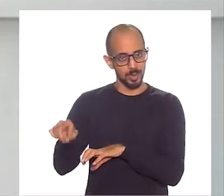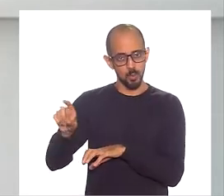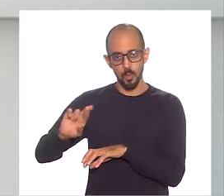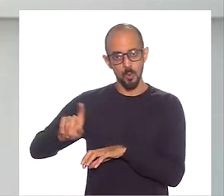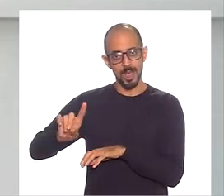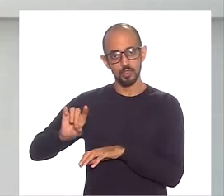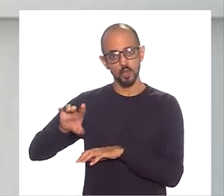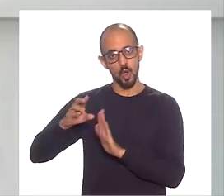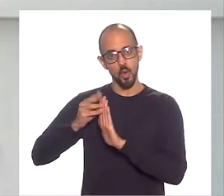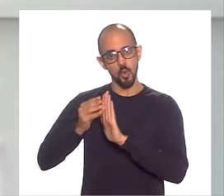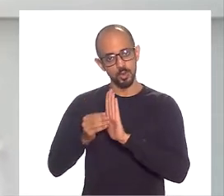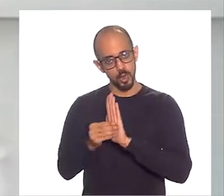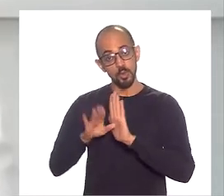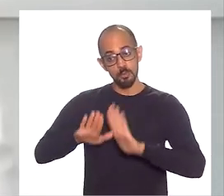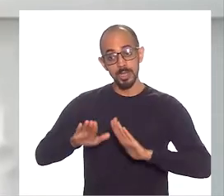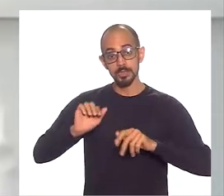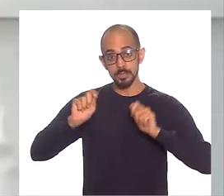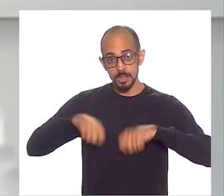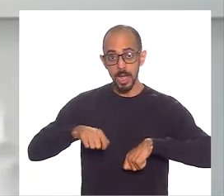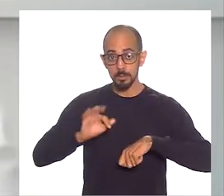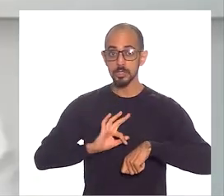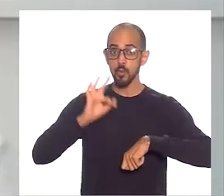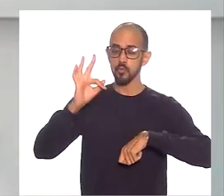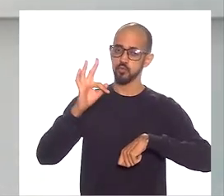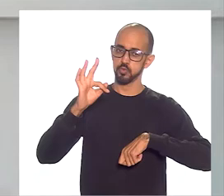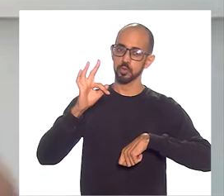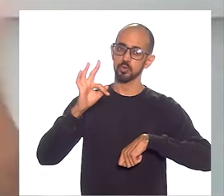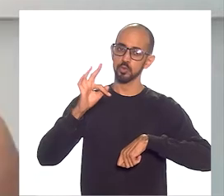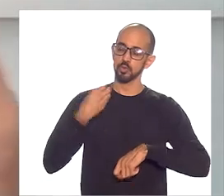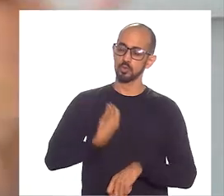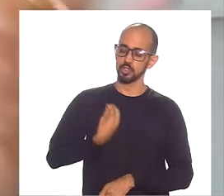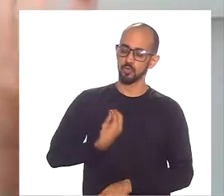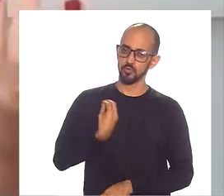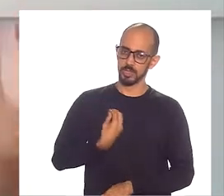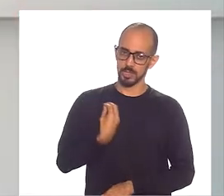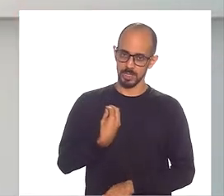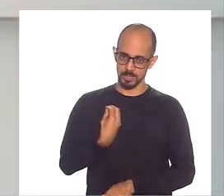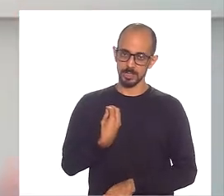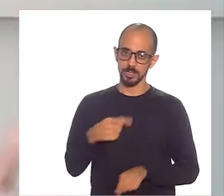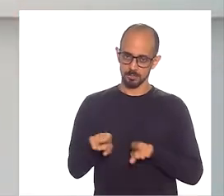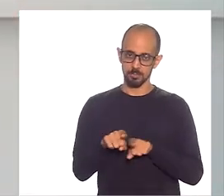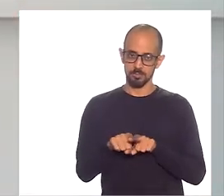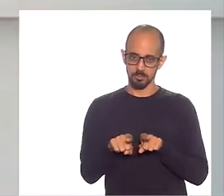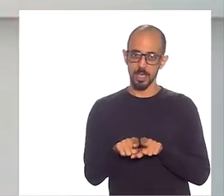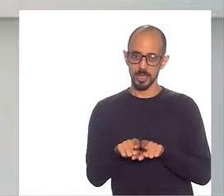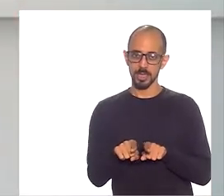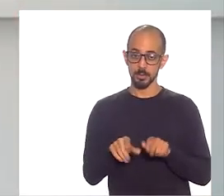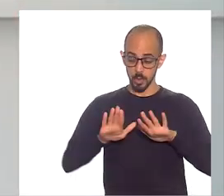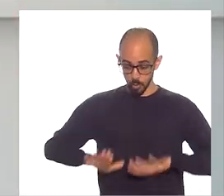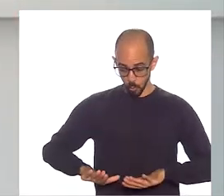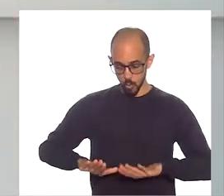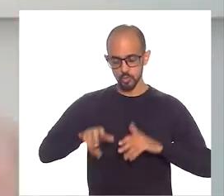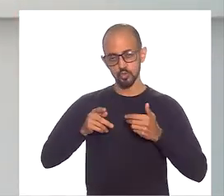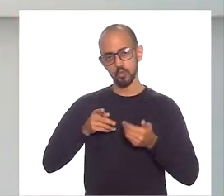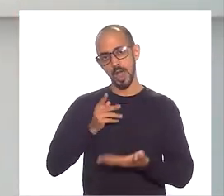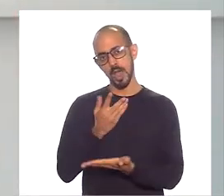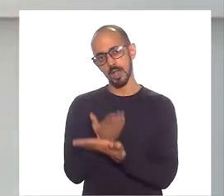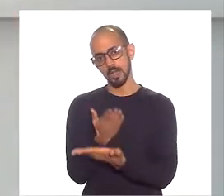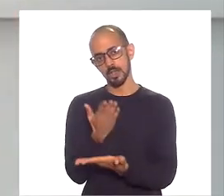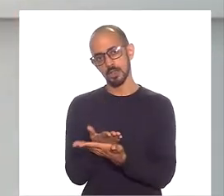ela, de fato, pode ser um divisor no futuro para ele, né? De vida, de vida mesmo, né? Permanecer-se na escola.